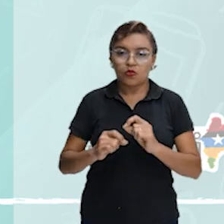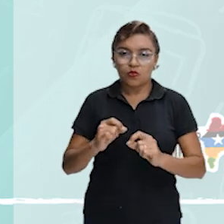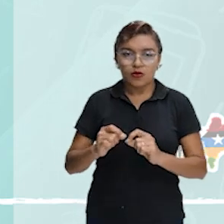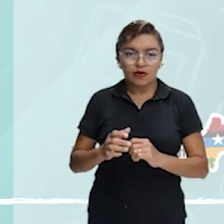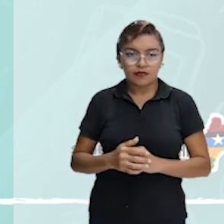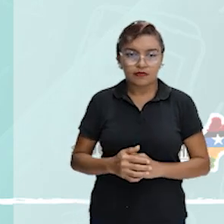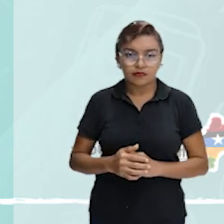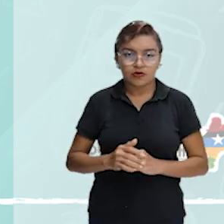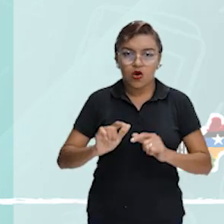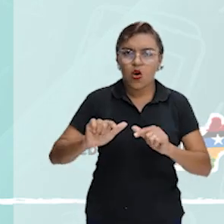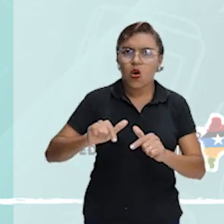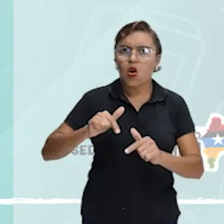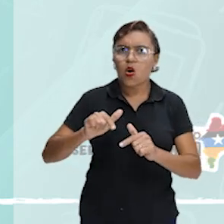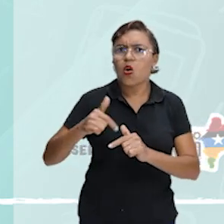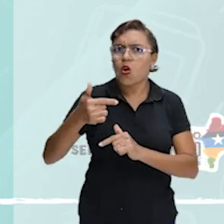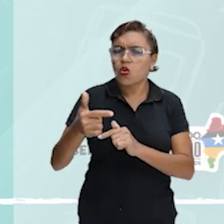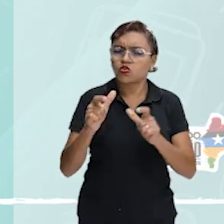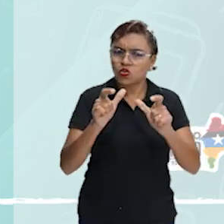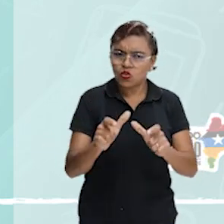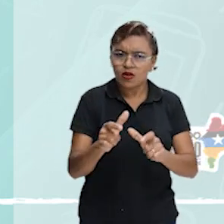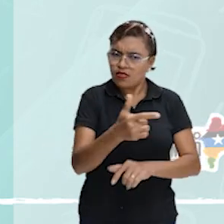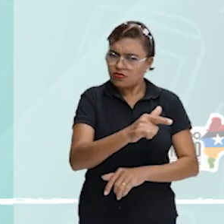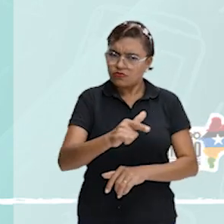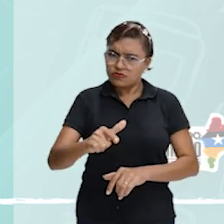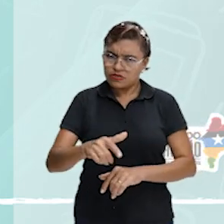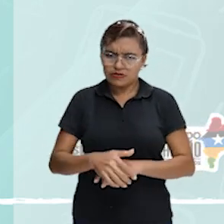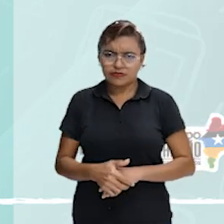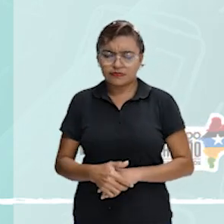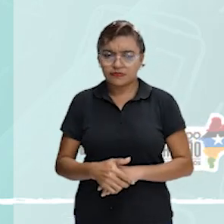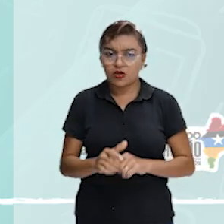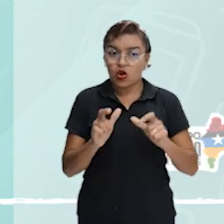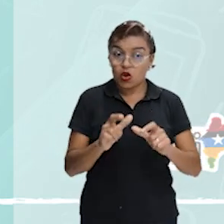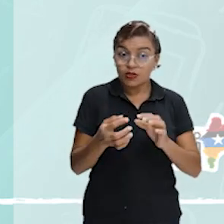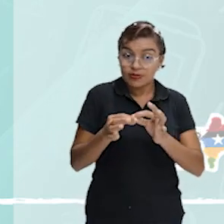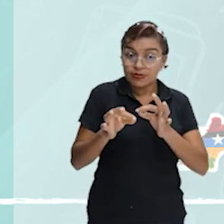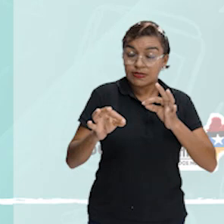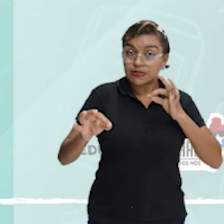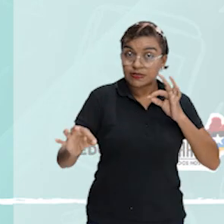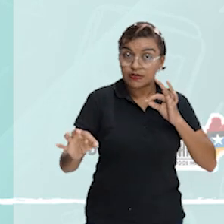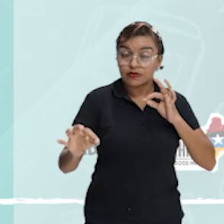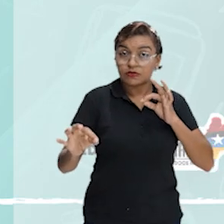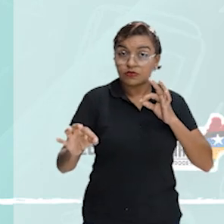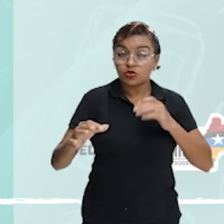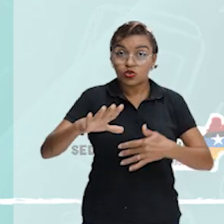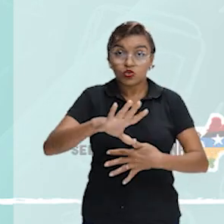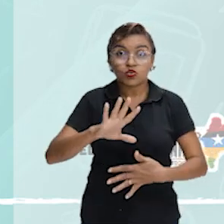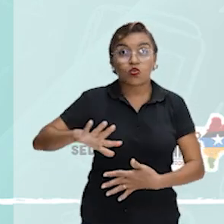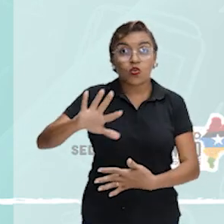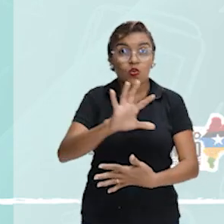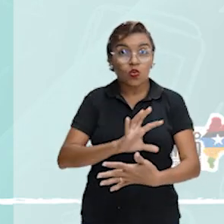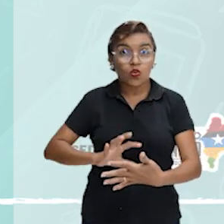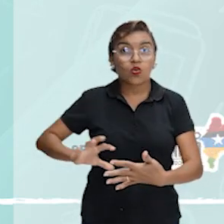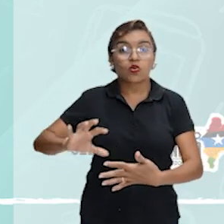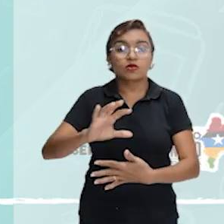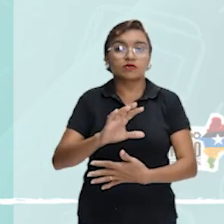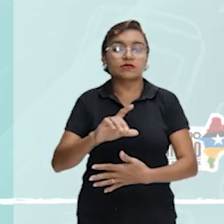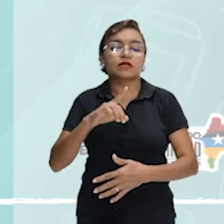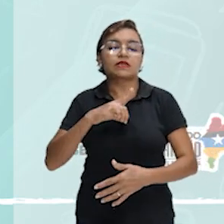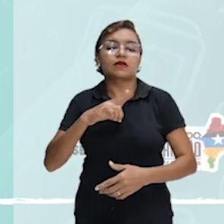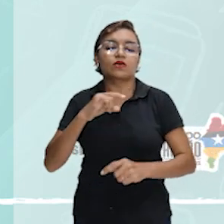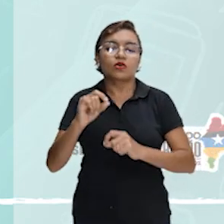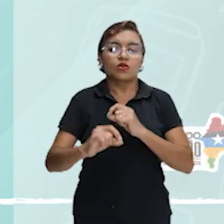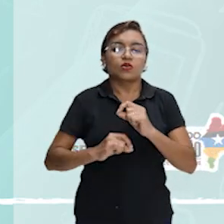são endêmicas e, por se localizar distante do continente americano, sofreu pouco